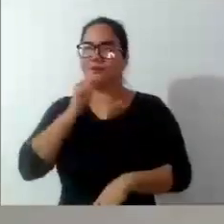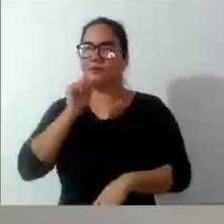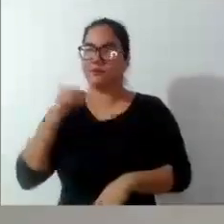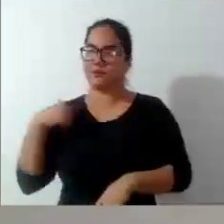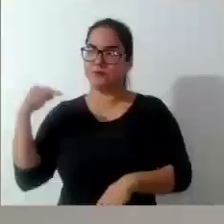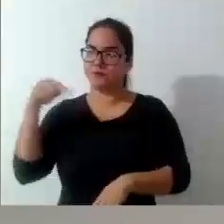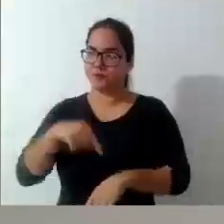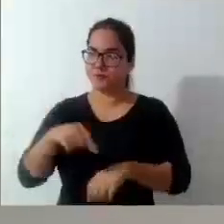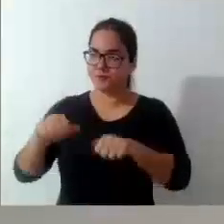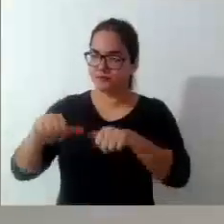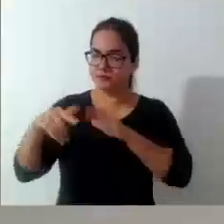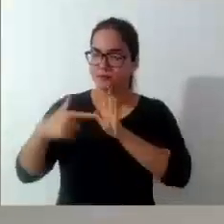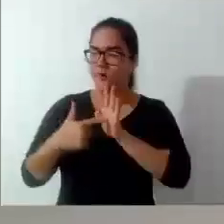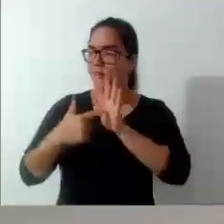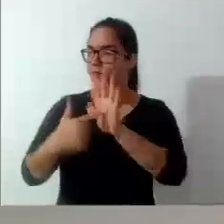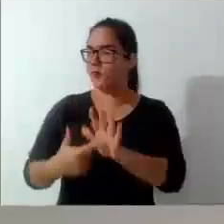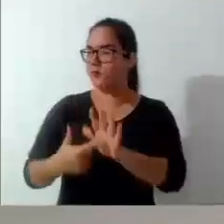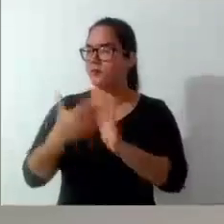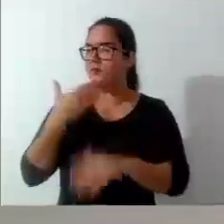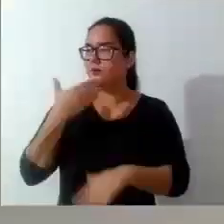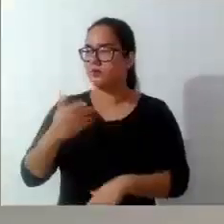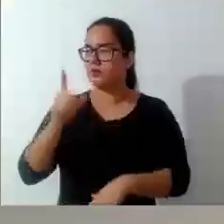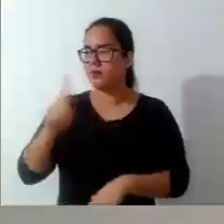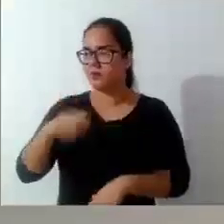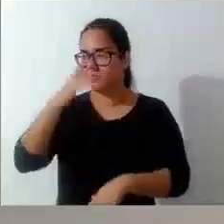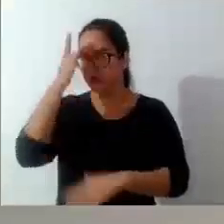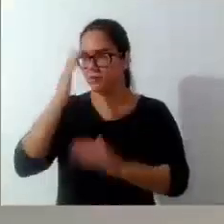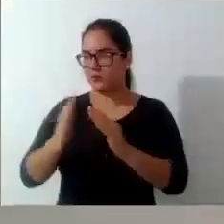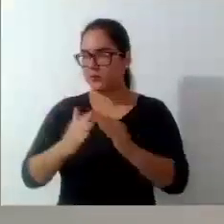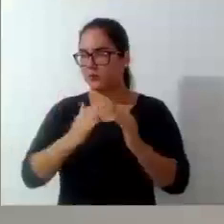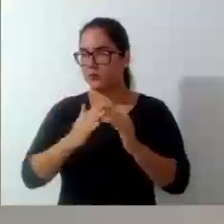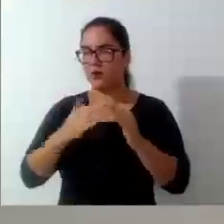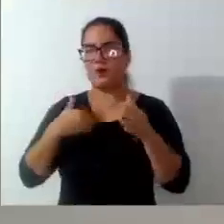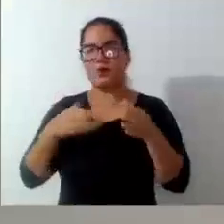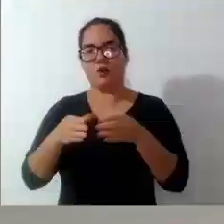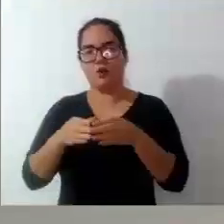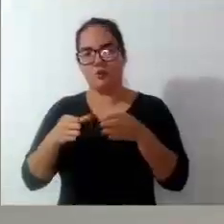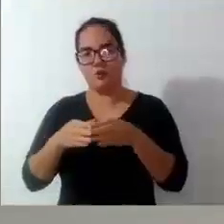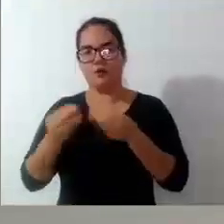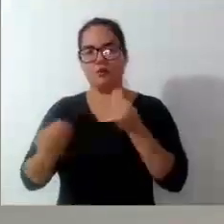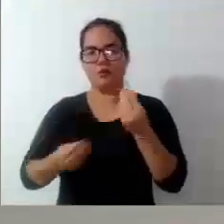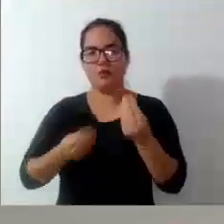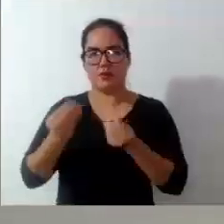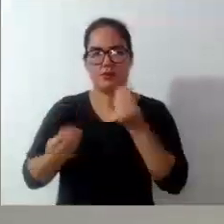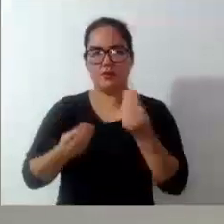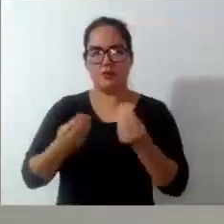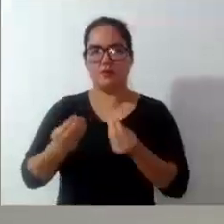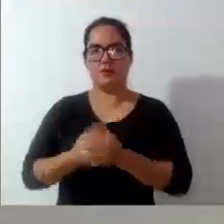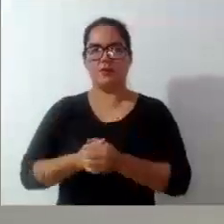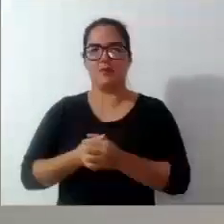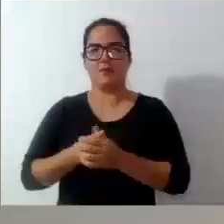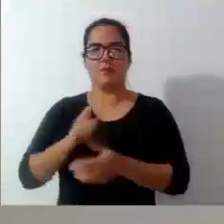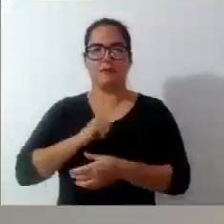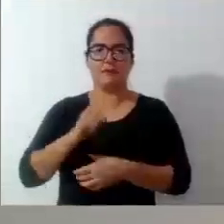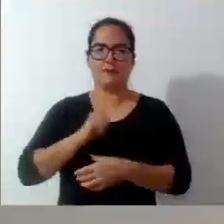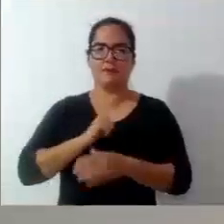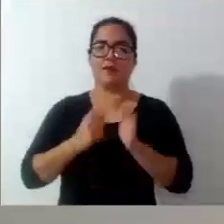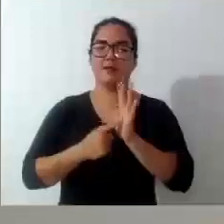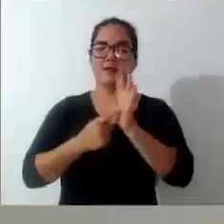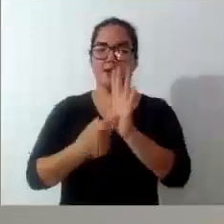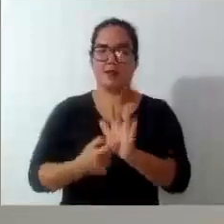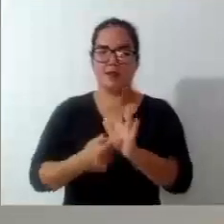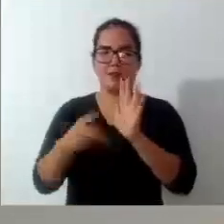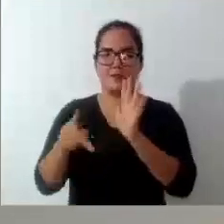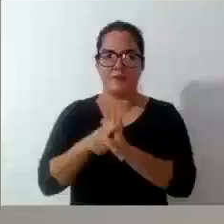apresentar uma indicação, é porque o morador, uma comunidade, está pedindo. E, dentre elas, eu quero destacar a troca de ponto de